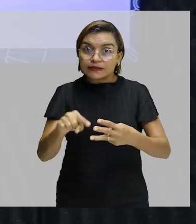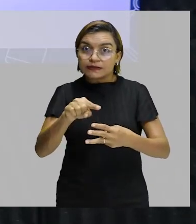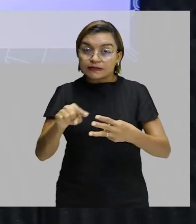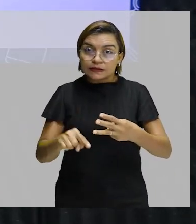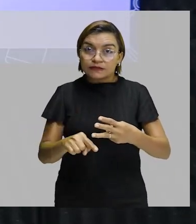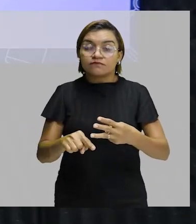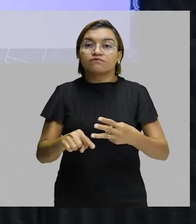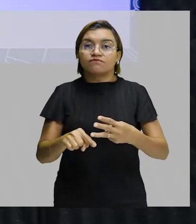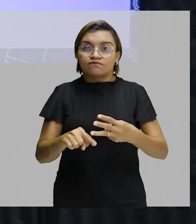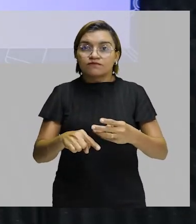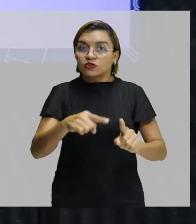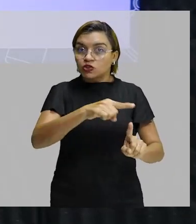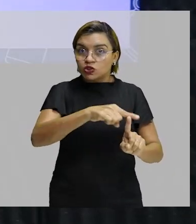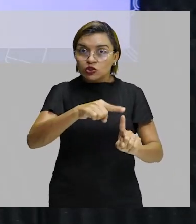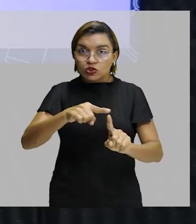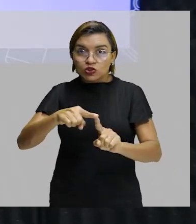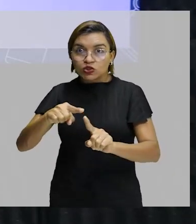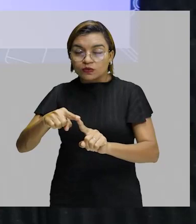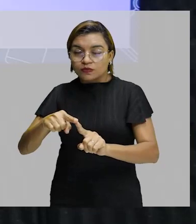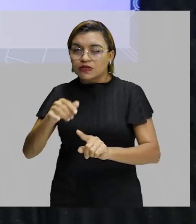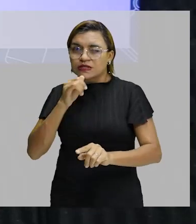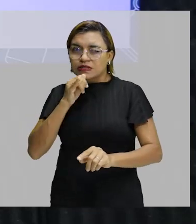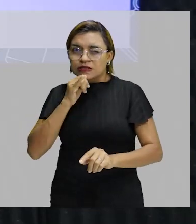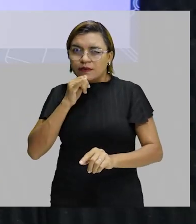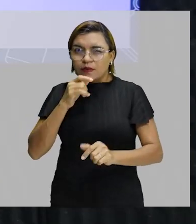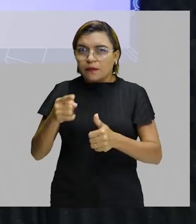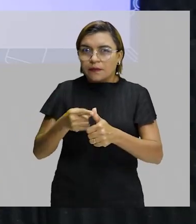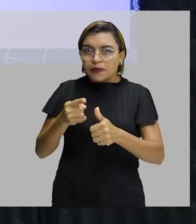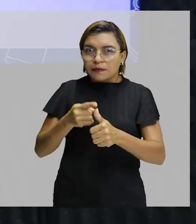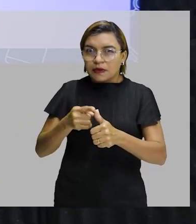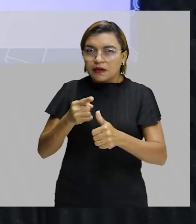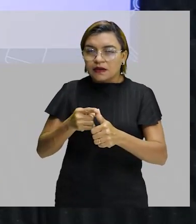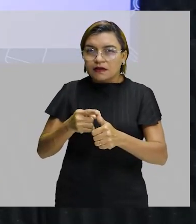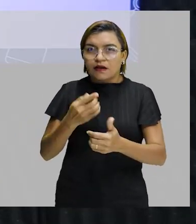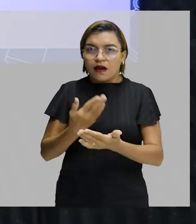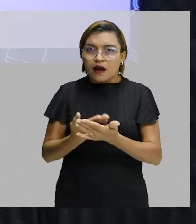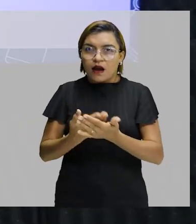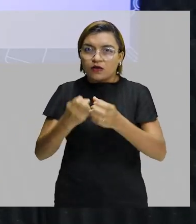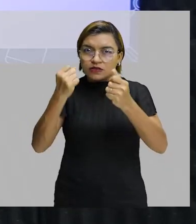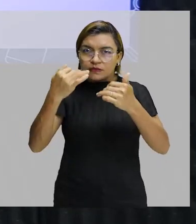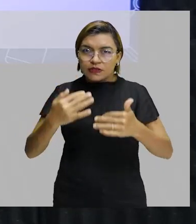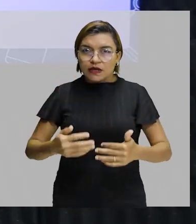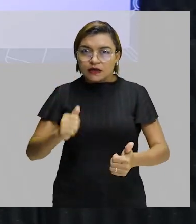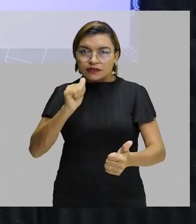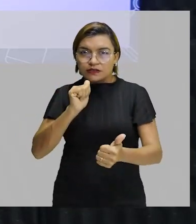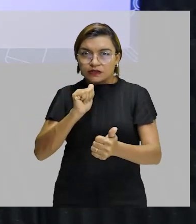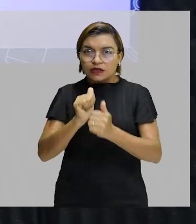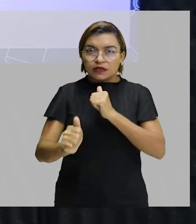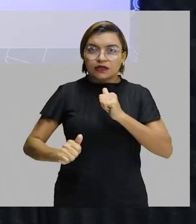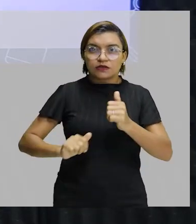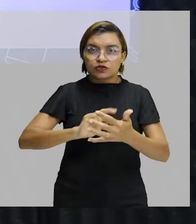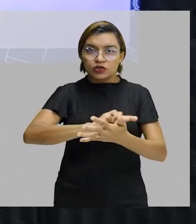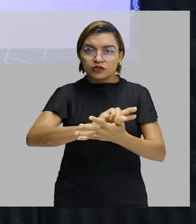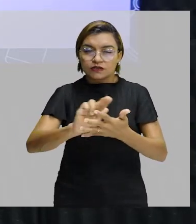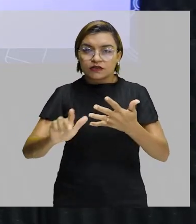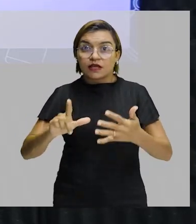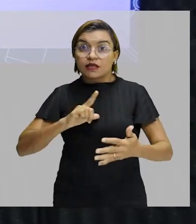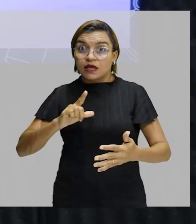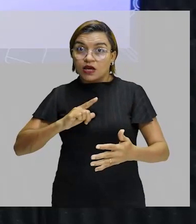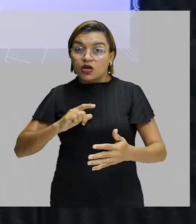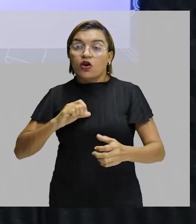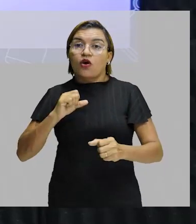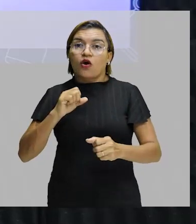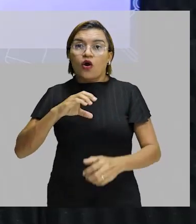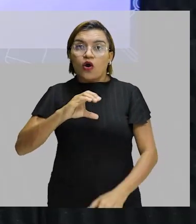Vocês já viram desde a primeira aula que o atletismo é composto de corridas, saltos e arremessos.